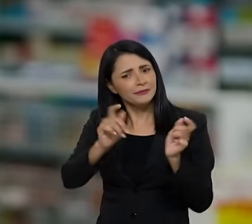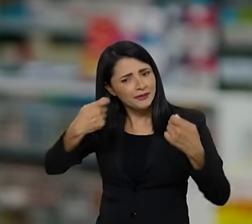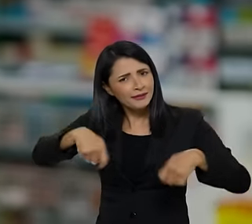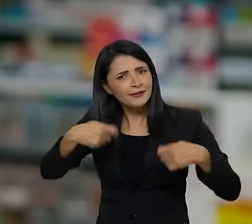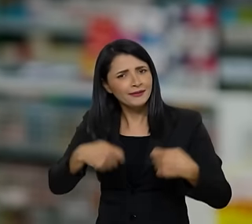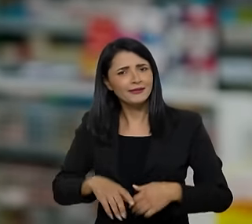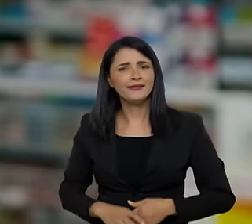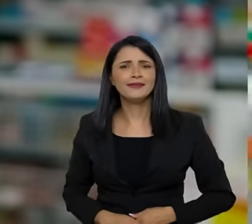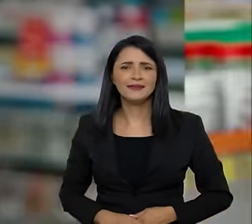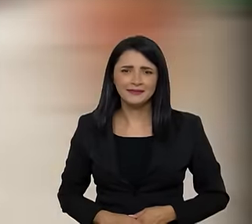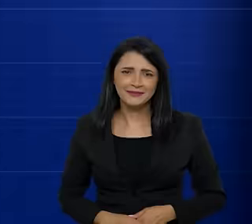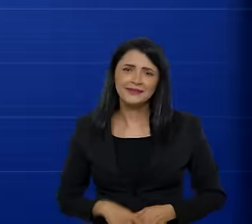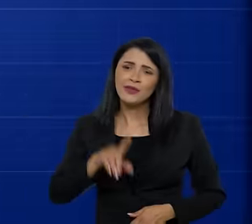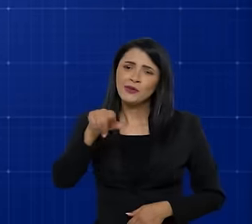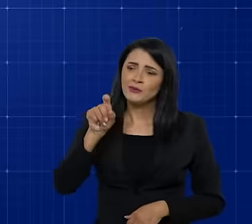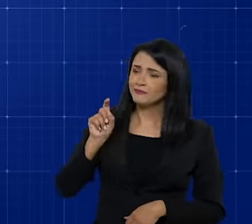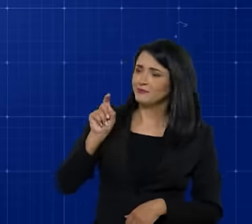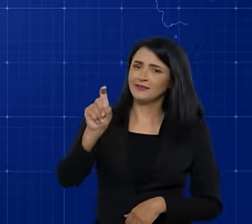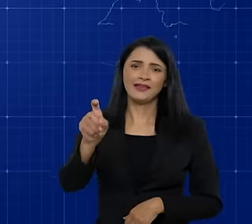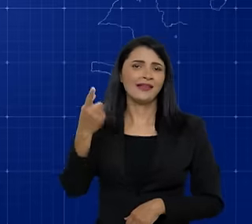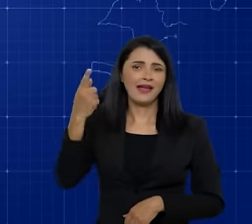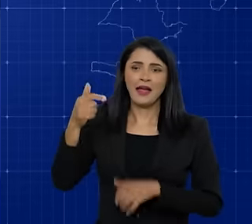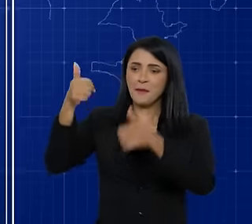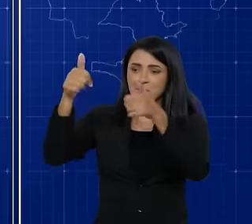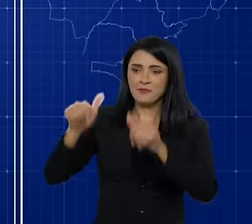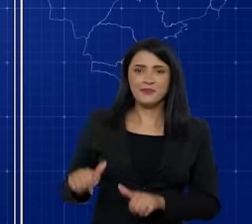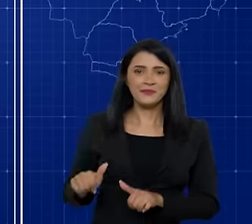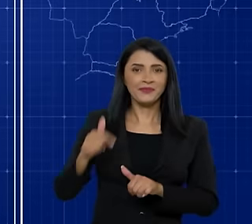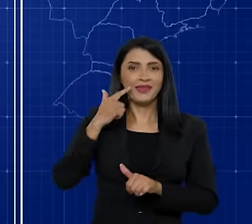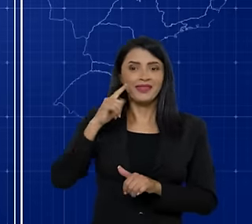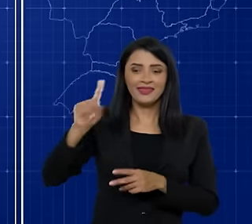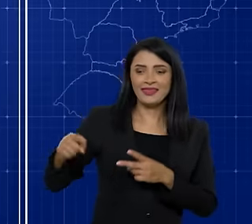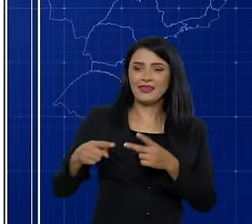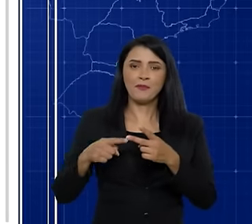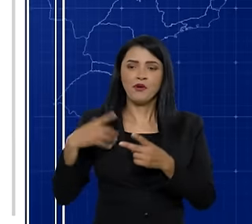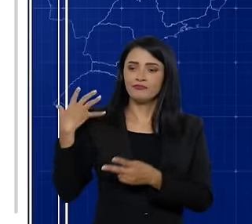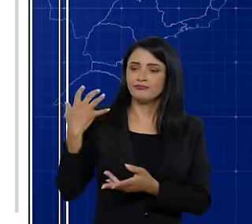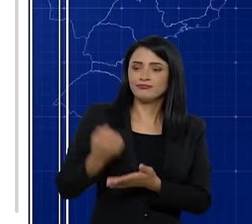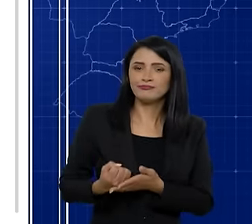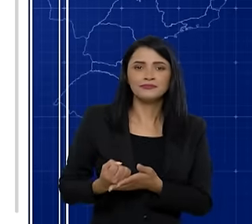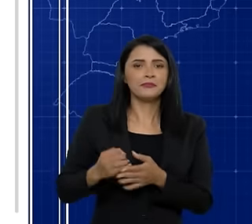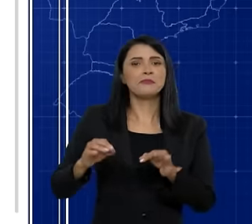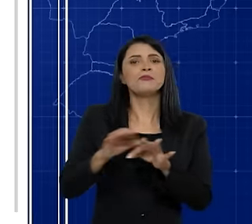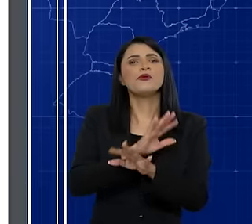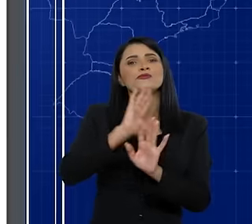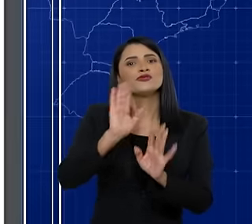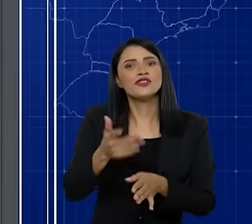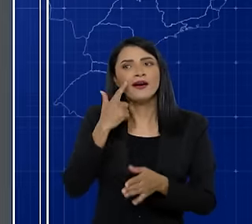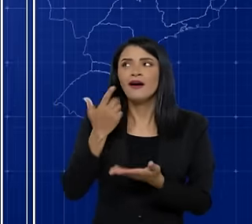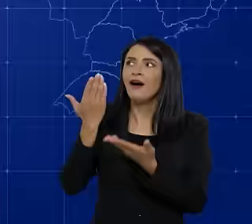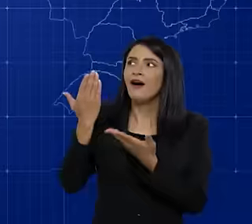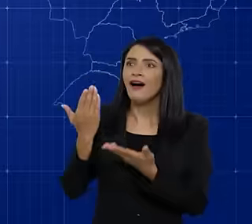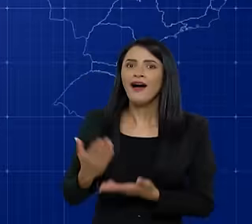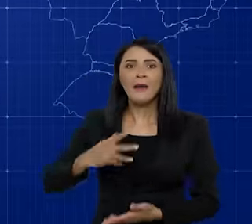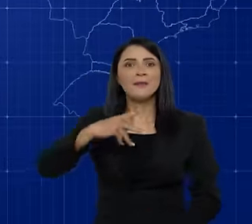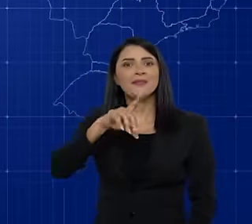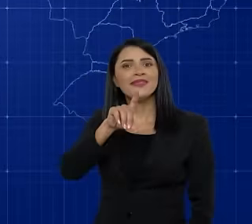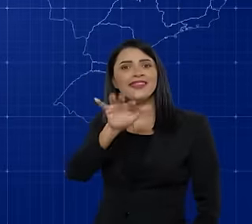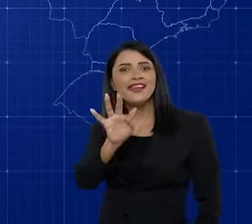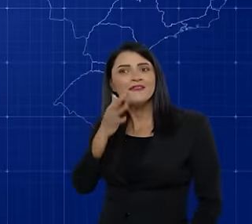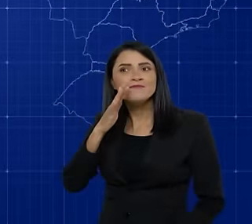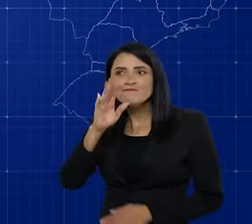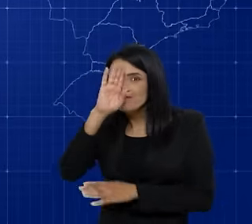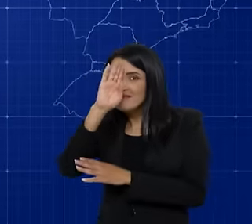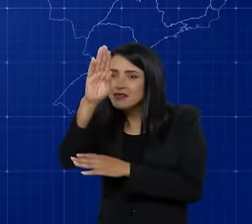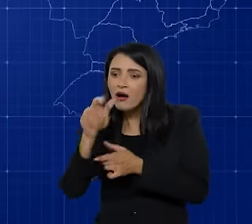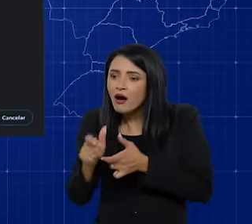pode, como deve fazer isso. É só clicar em panfletos. Depois, em download e pronto. Olha aí, um PDF